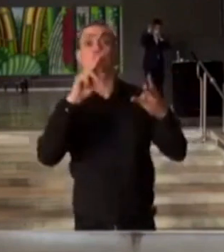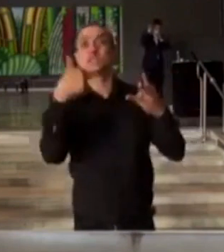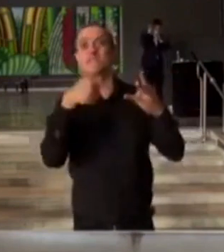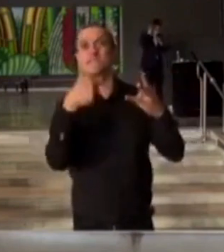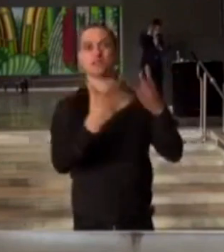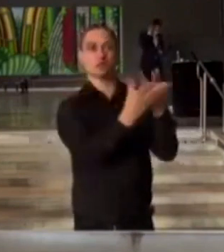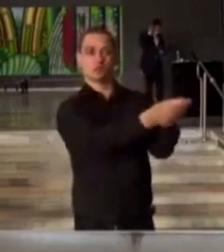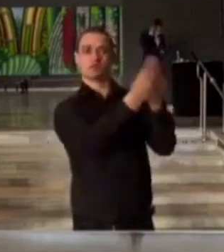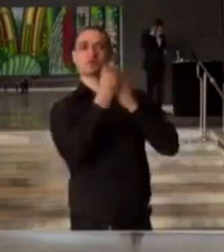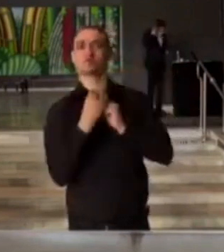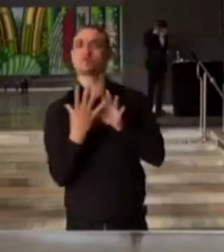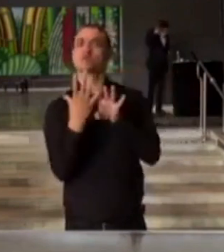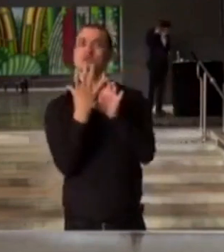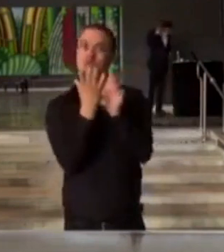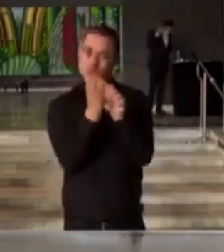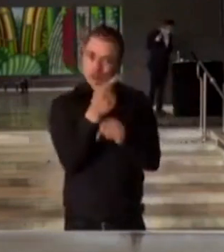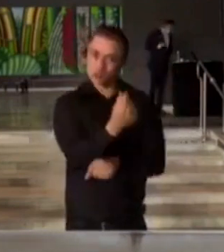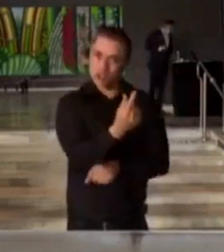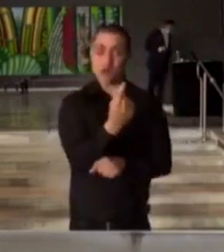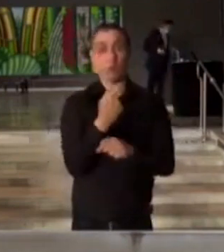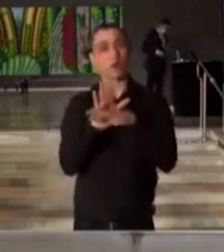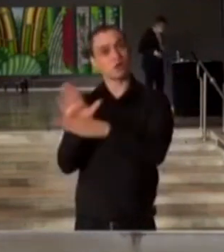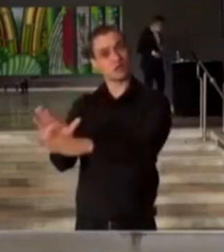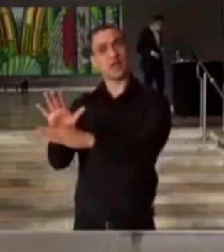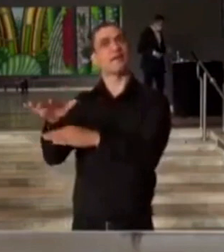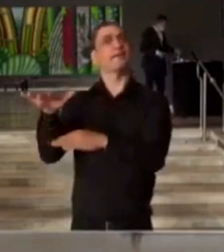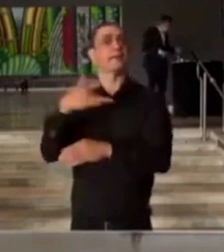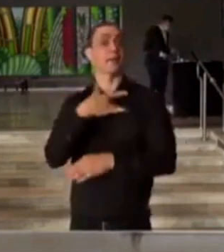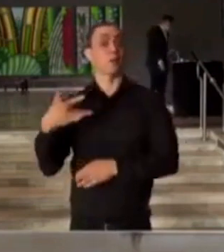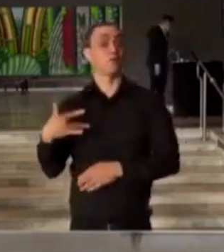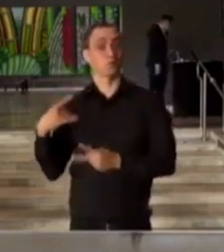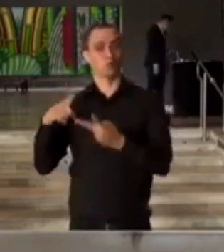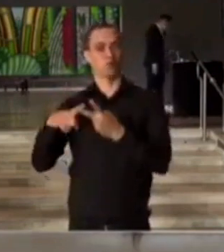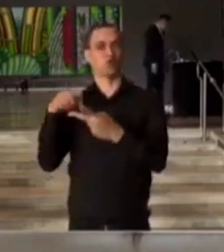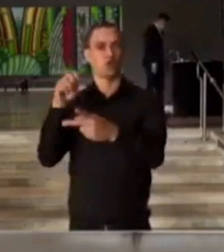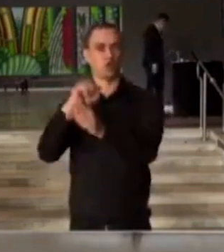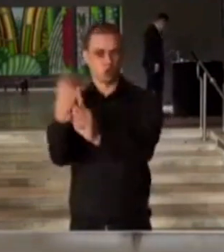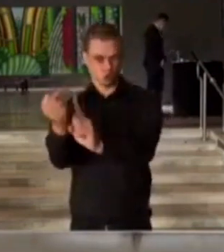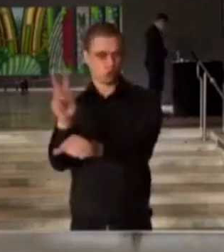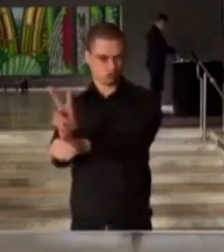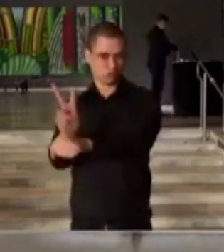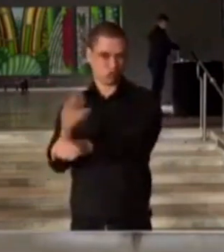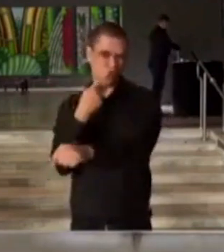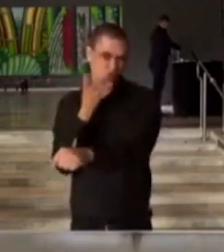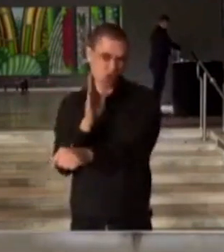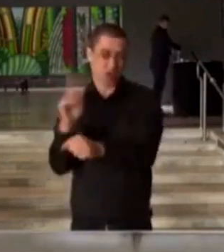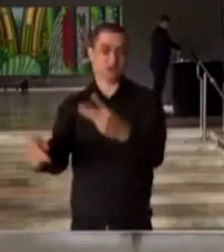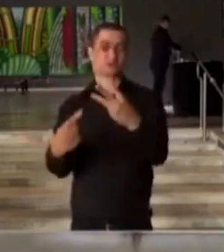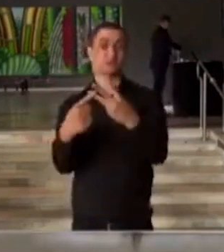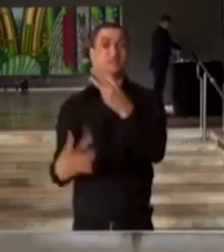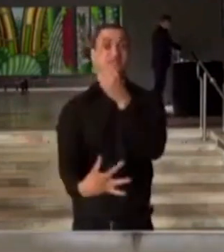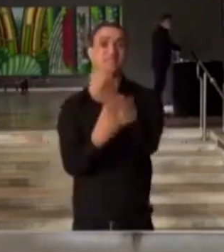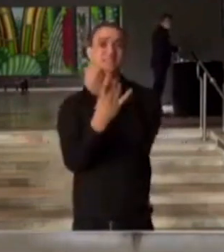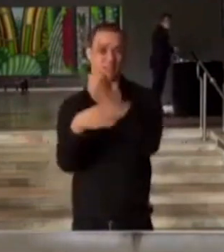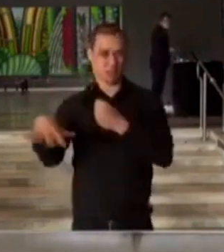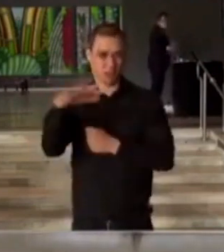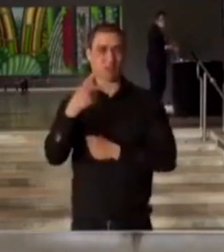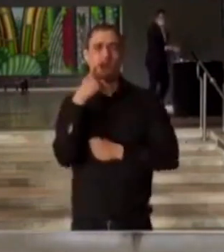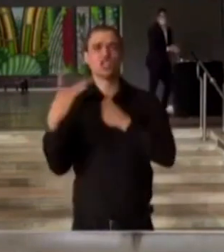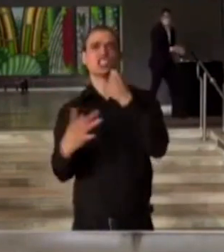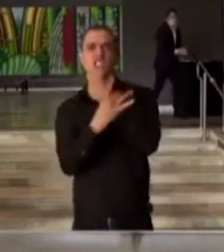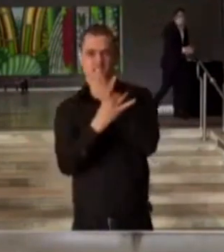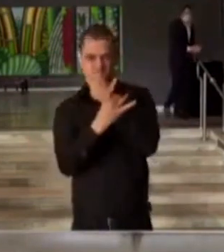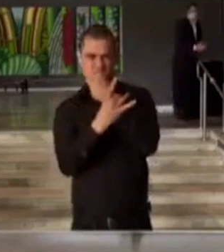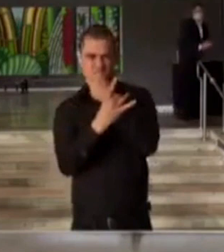e serviços para saúde, proteção social, como já mencionei, e segurança pública. Quando falo segurança